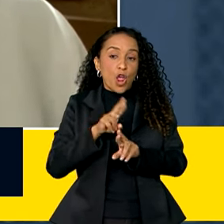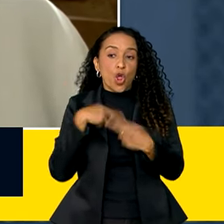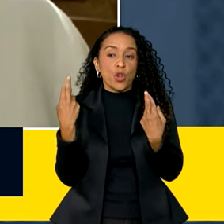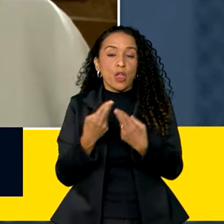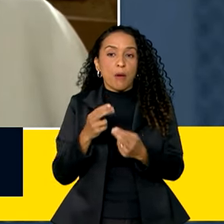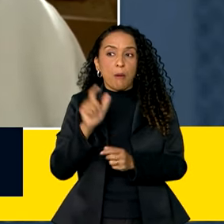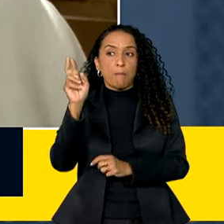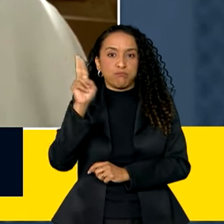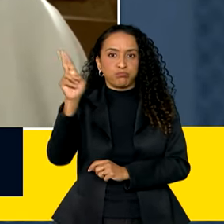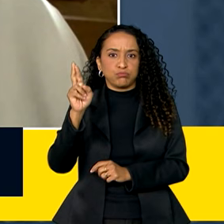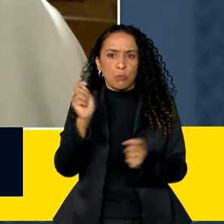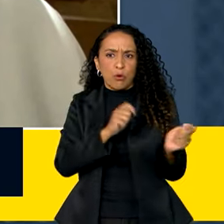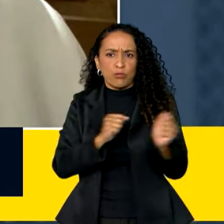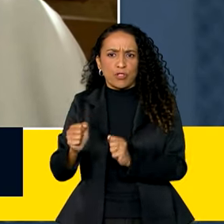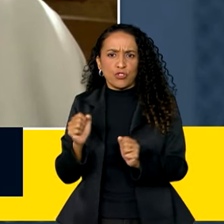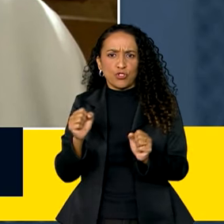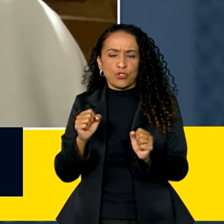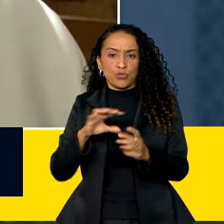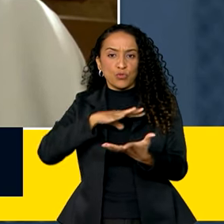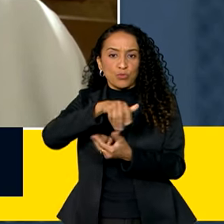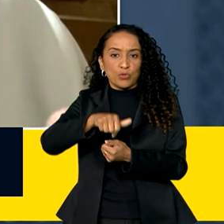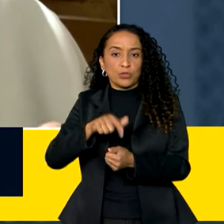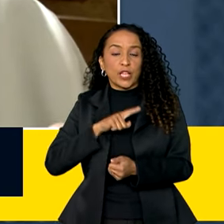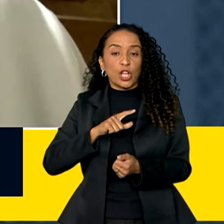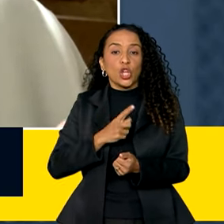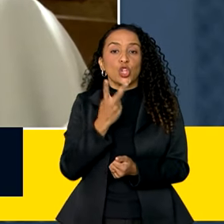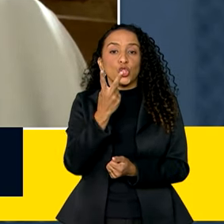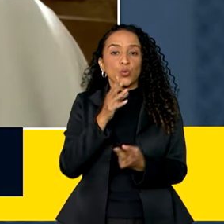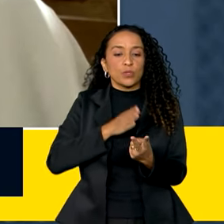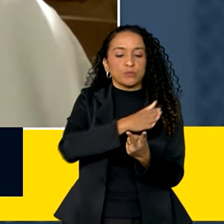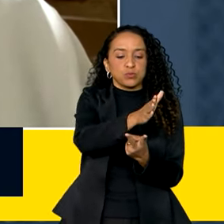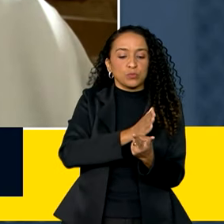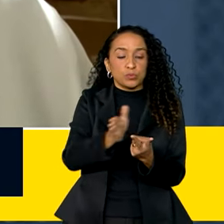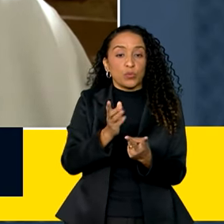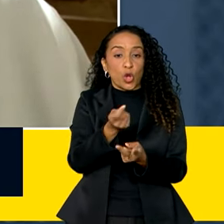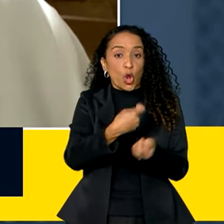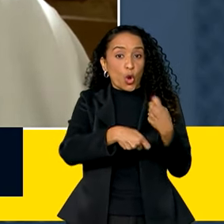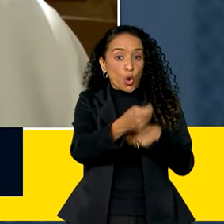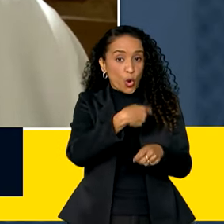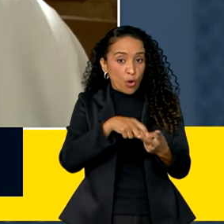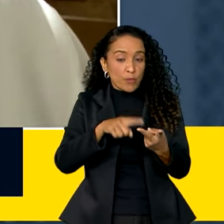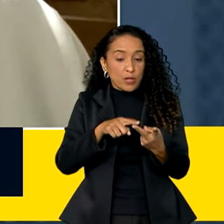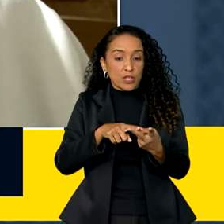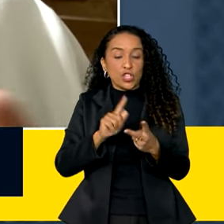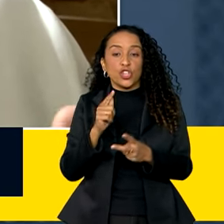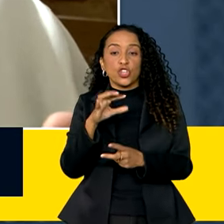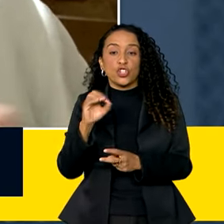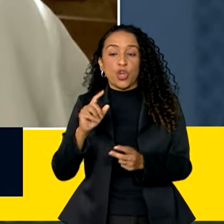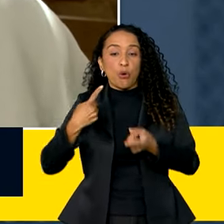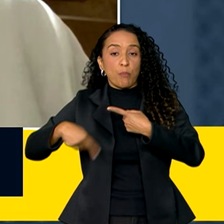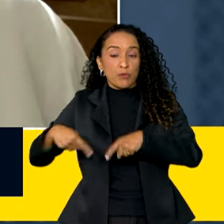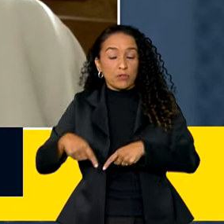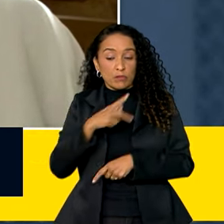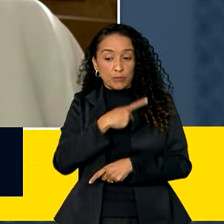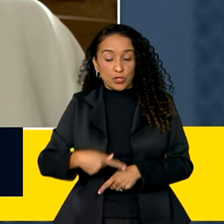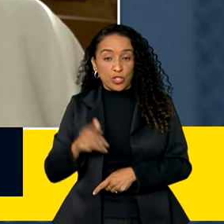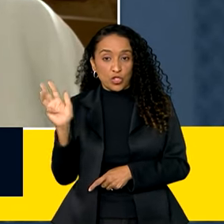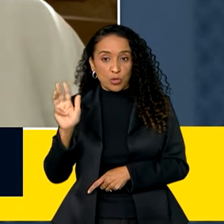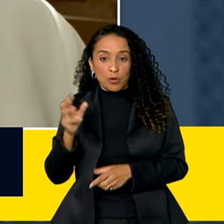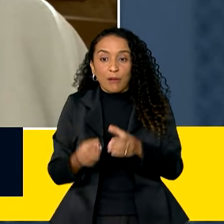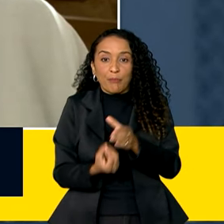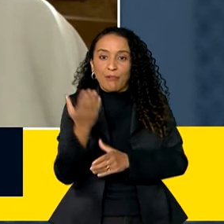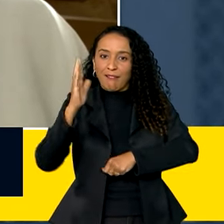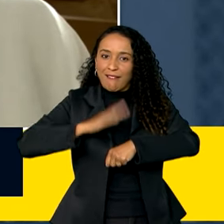do mundo, que tem duas, que eles chamam, duas trilhas, que é a econômica e a geopolítica. E o presidente Lula criou na